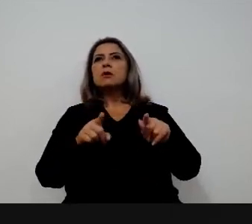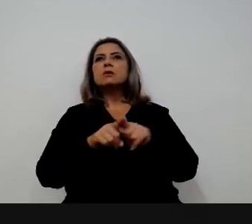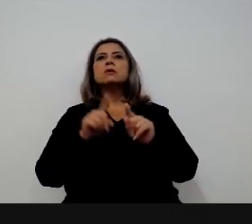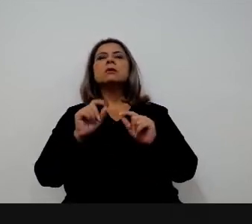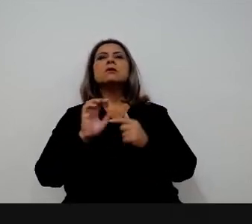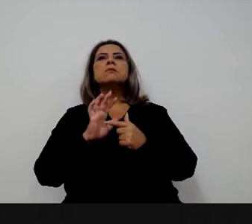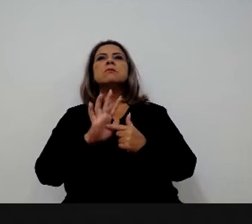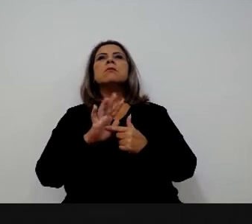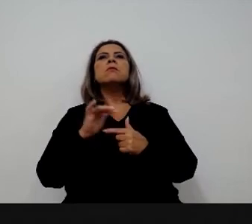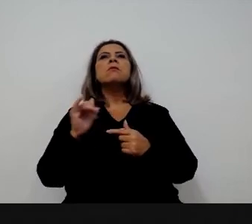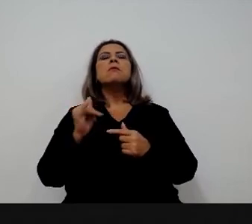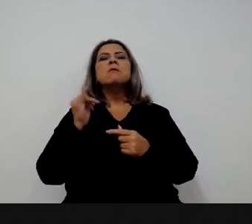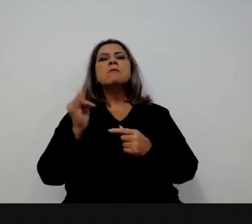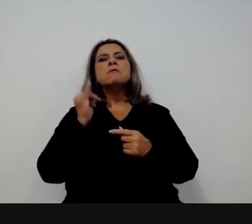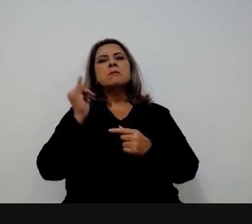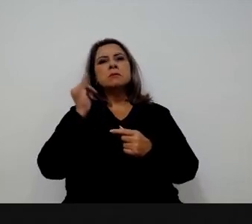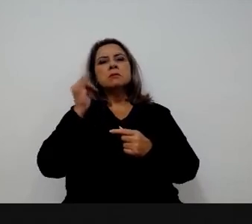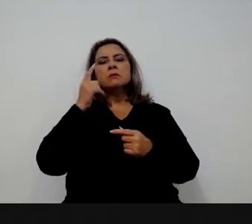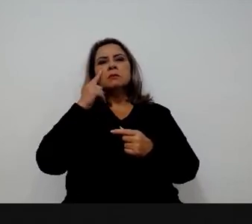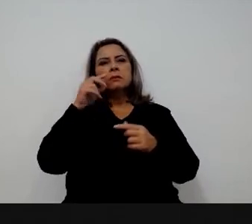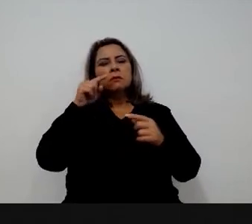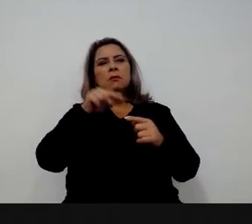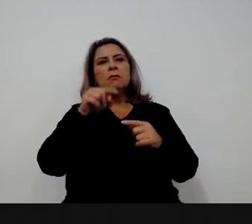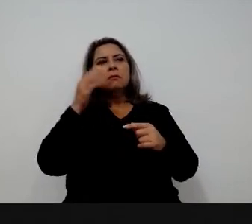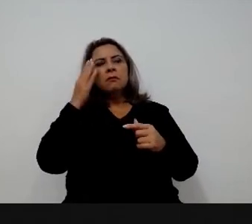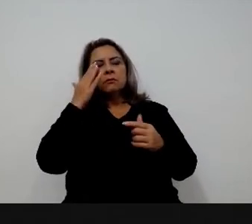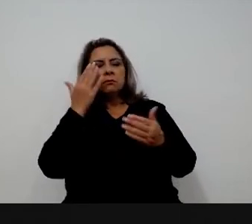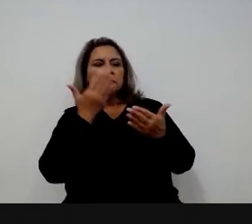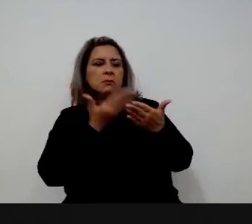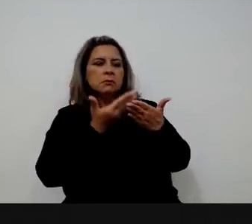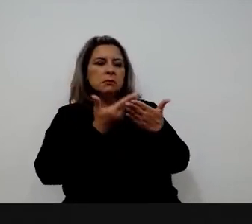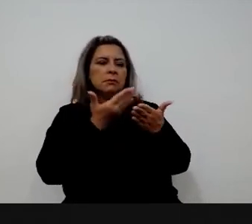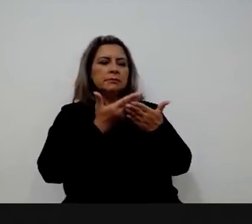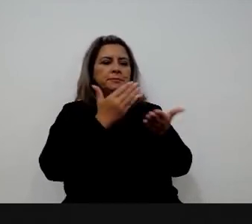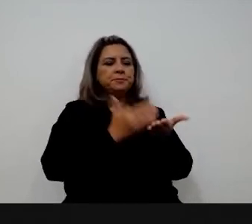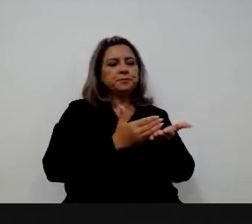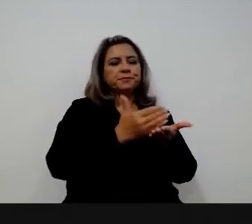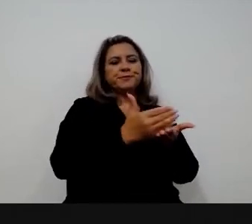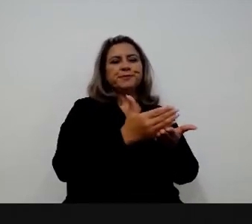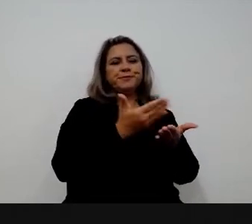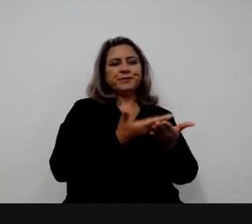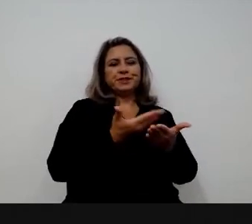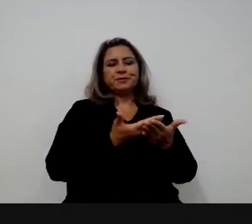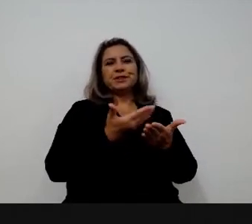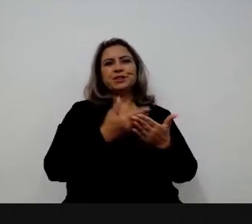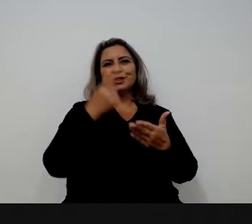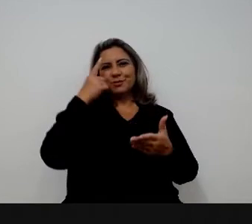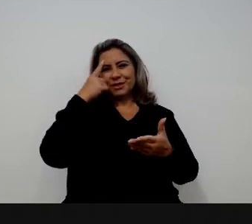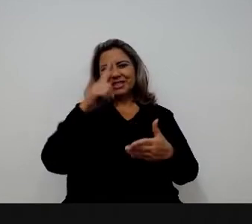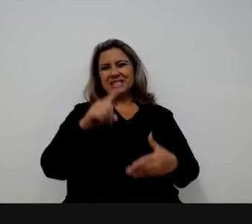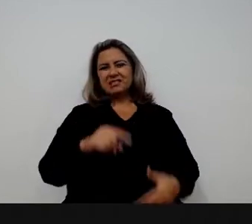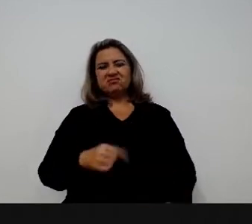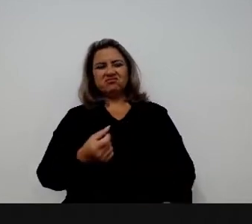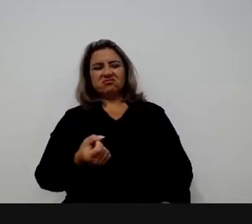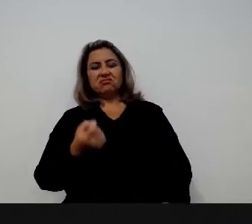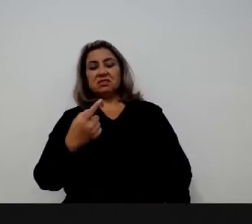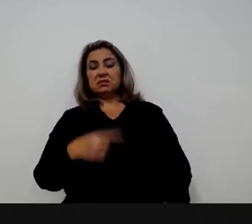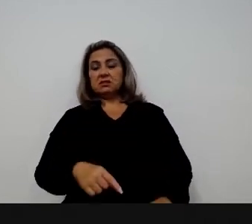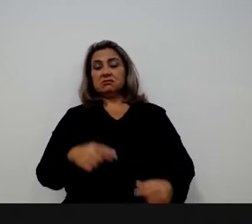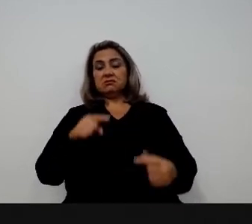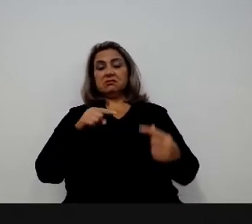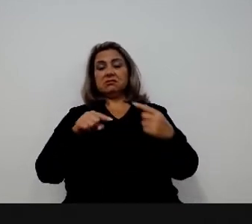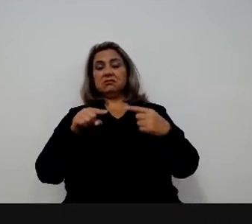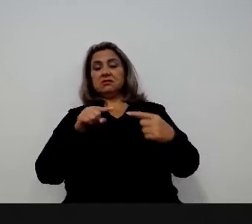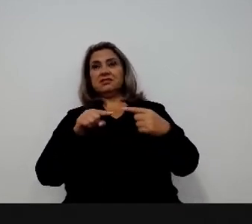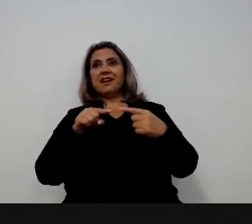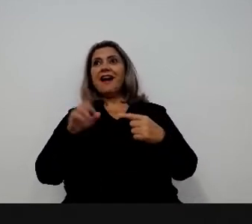O mais interessante de ver disso, eu vejo a turma no primeiro dia e vejo a turma no último dia, que é o Demo Day. No primeiro dia, todo mundo se estreia. No último dia, parece